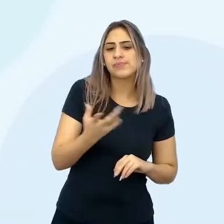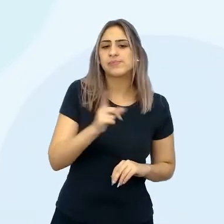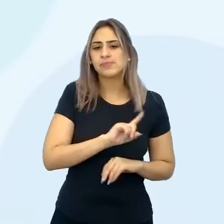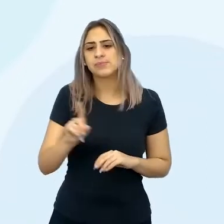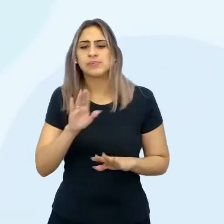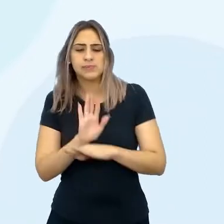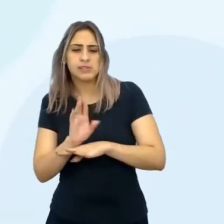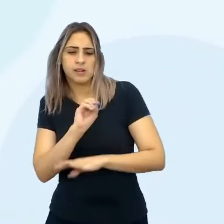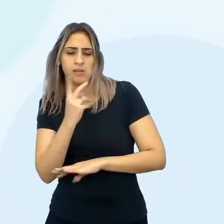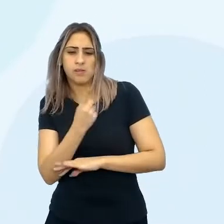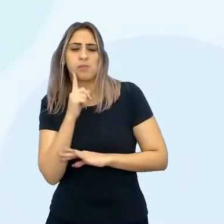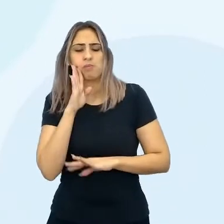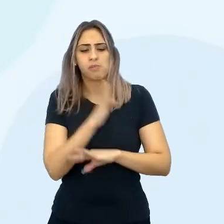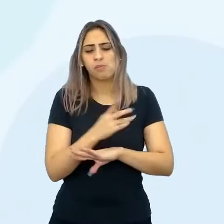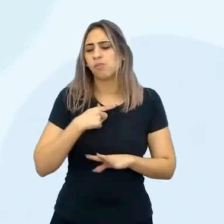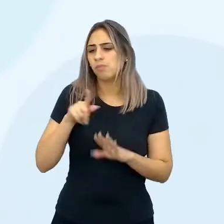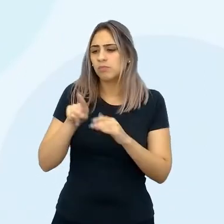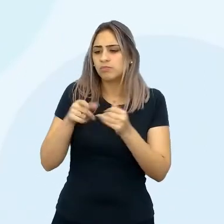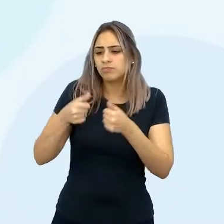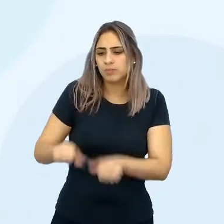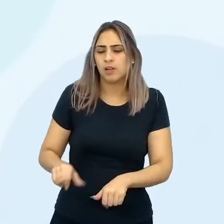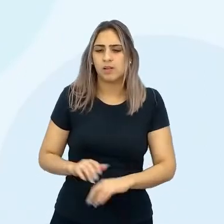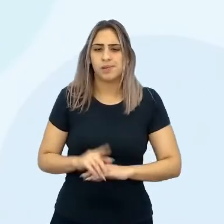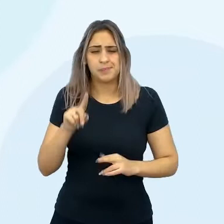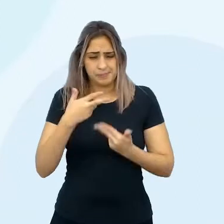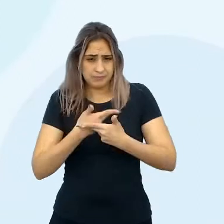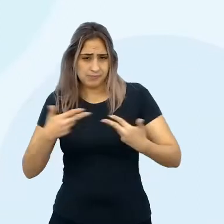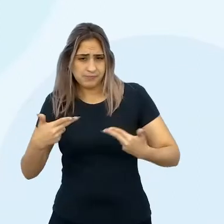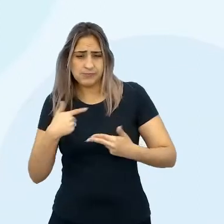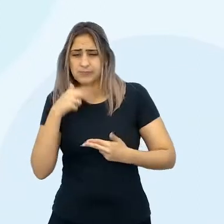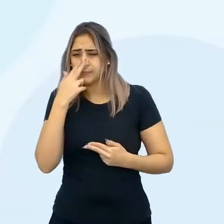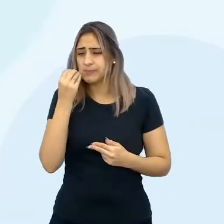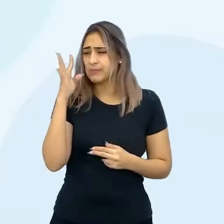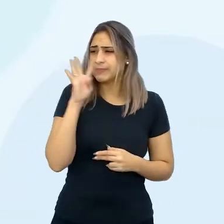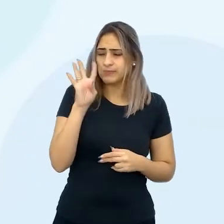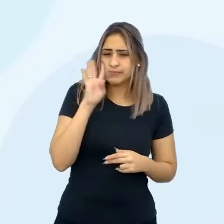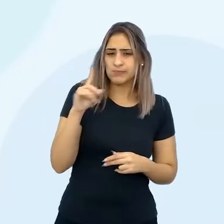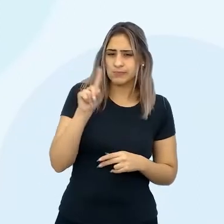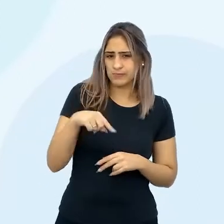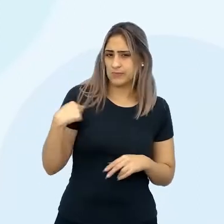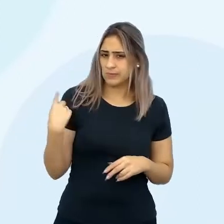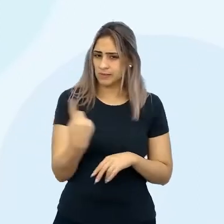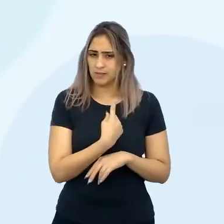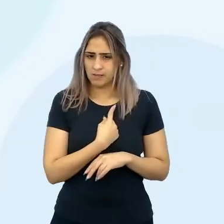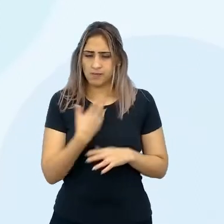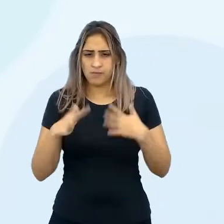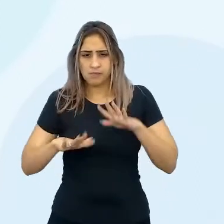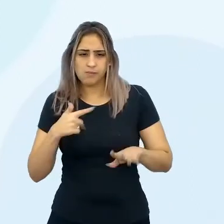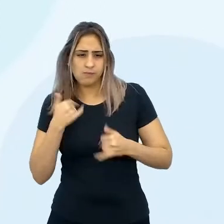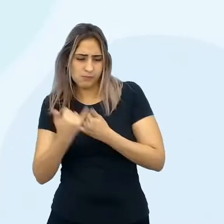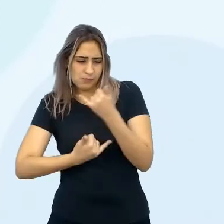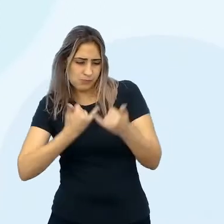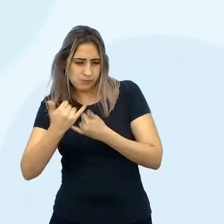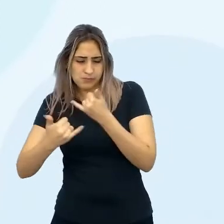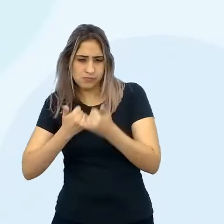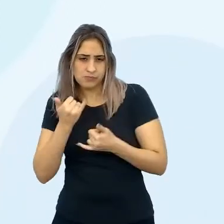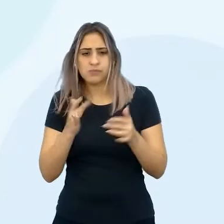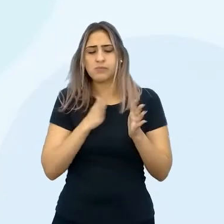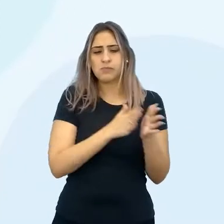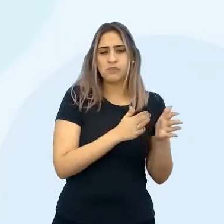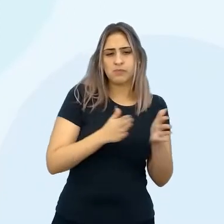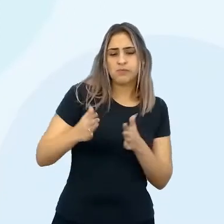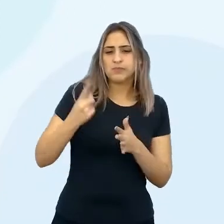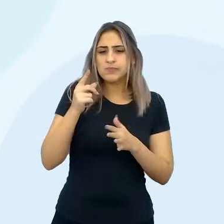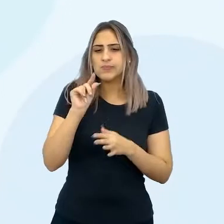vai te ajudar ou não, aí eu já também não estou garantindo. Mas uma coisa que eu acho bem legal, que é o que a gente, às vezes, fica brincando, é que é o... Deixa uma